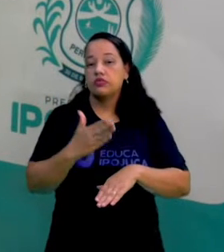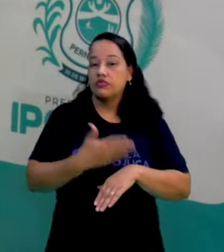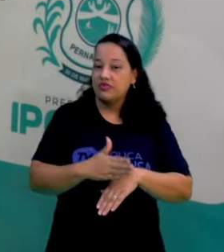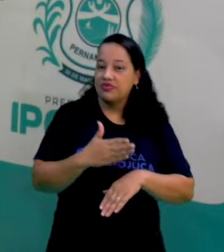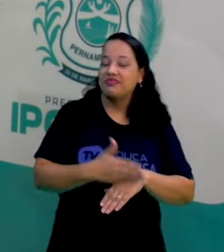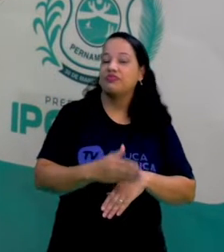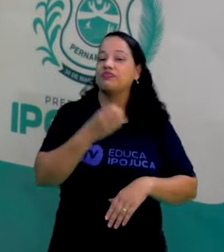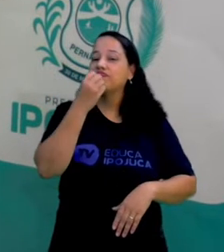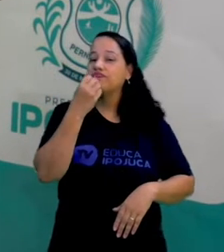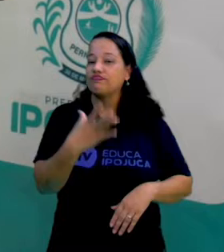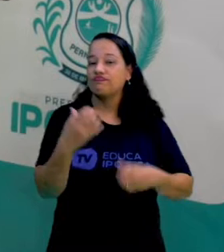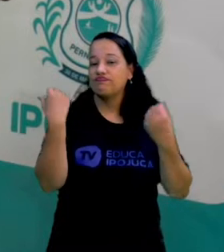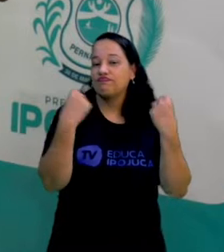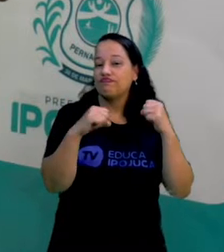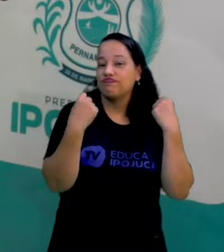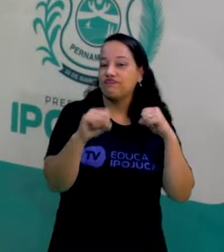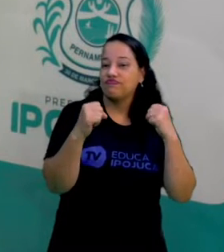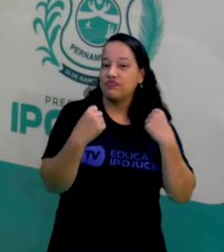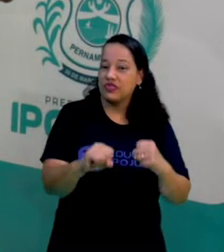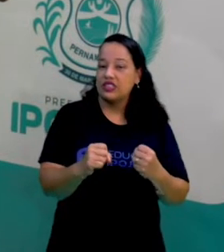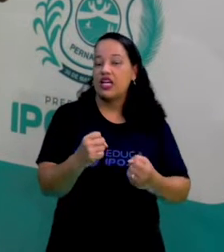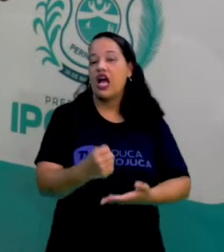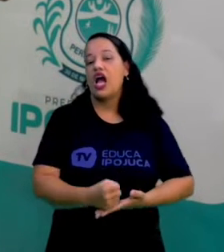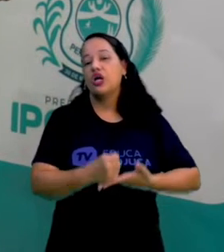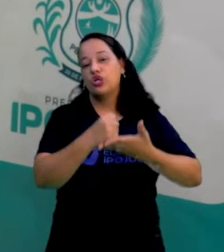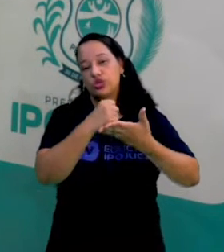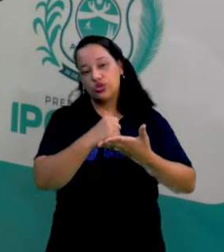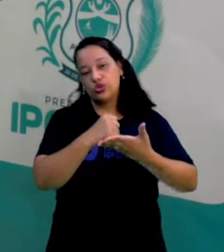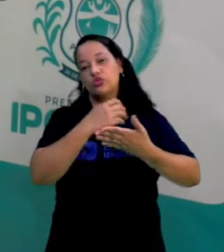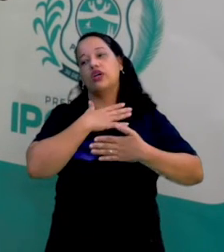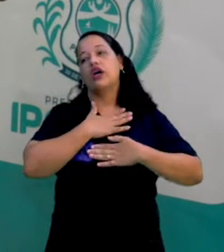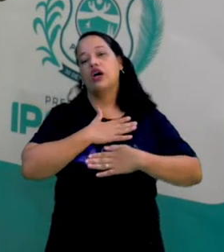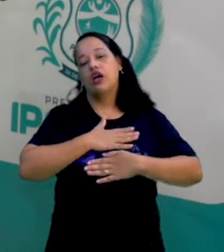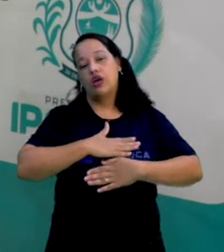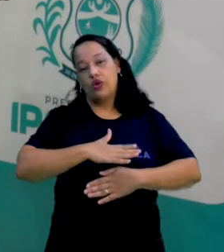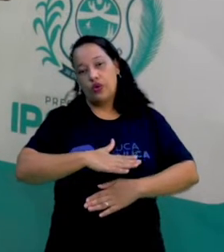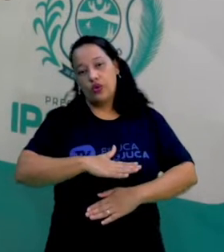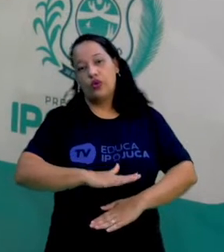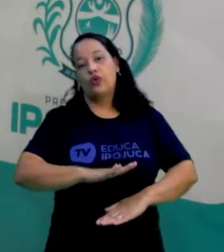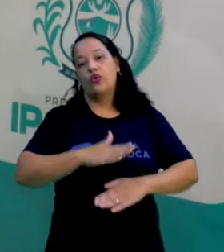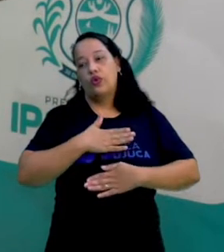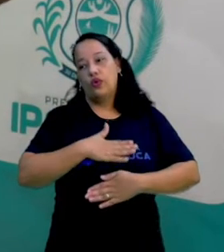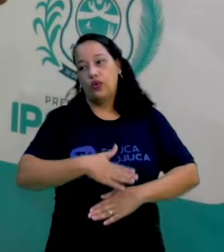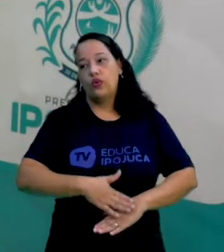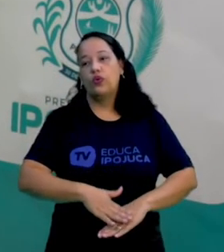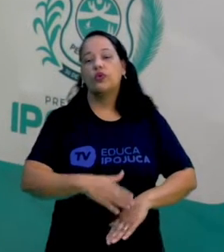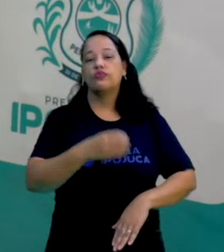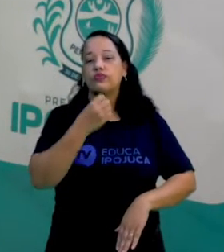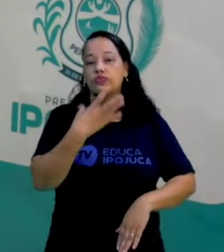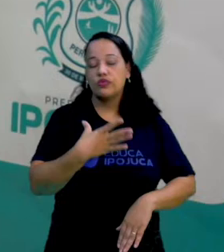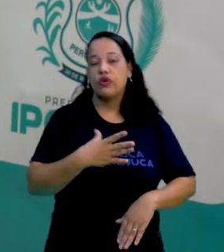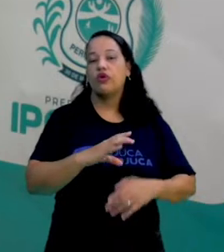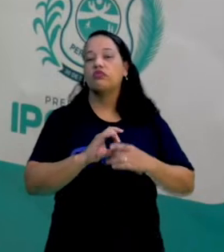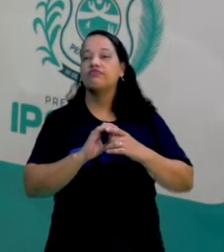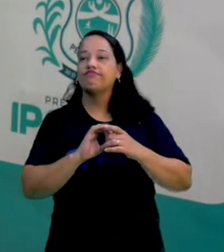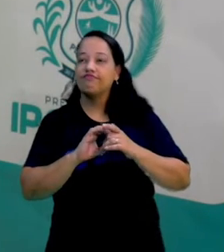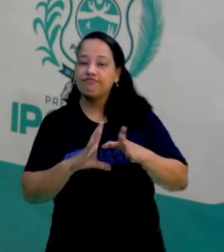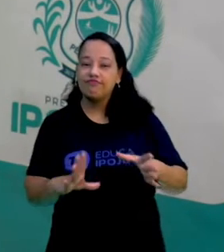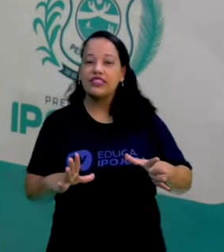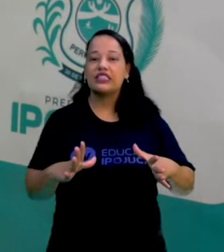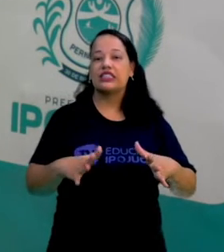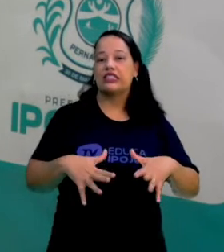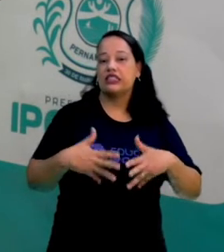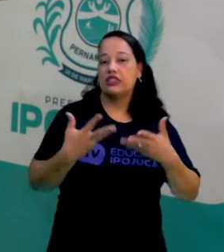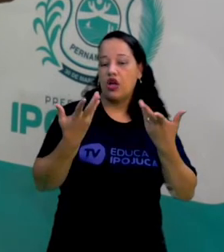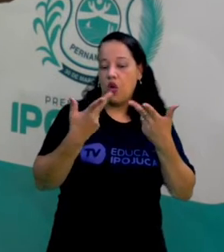prazer, vai gerar uma sensação de relaxamento, de tranquilidade. Ajuda a gente a liberar todas essas